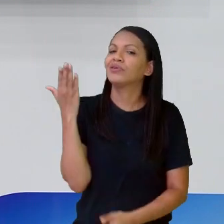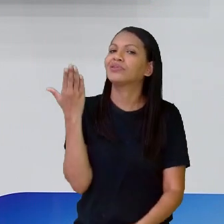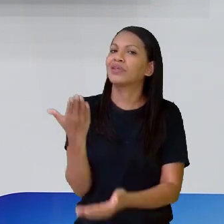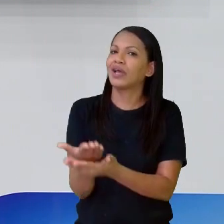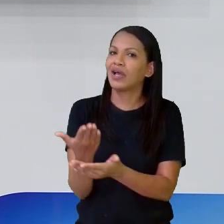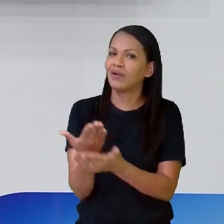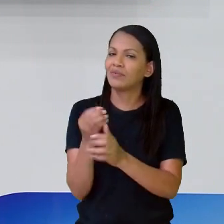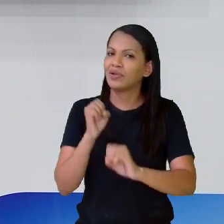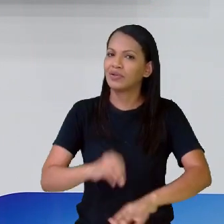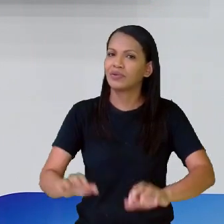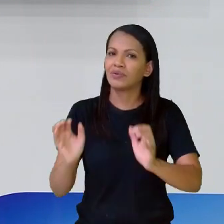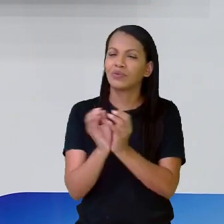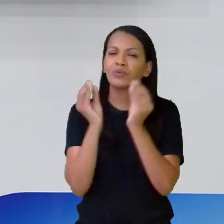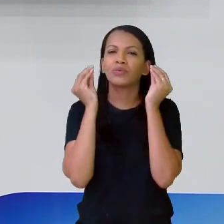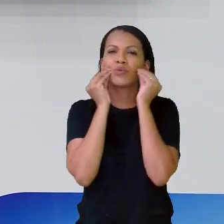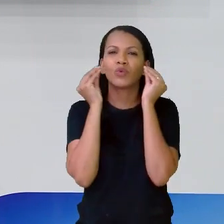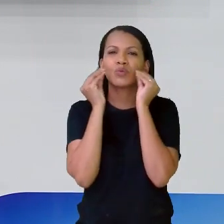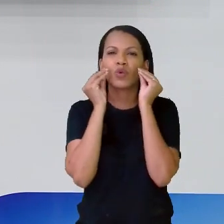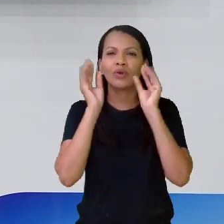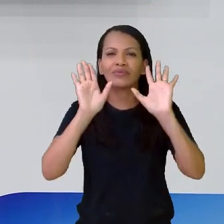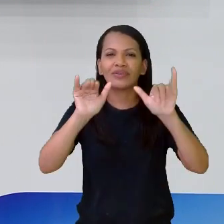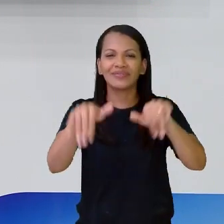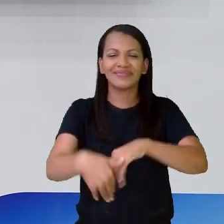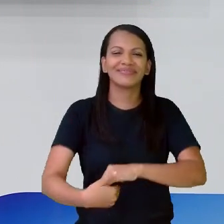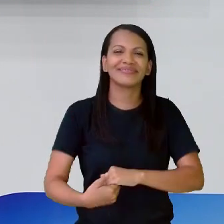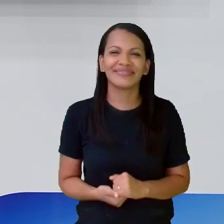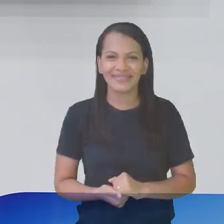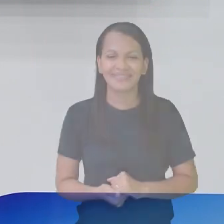mais aí Educa Recife. Um beijo, meus amores. Tchau!